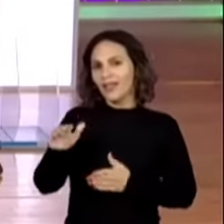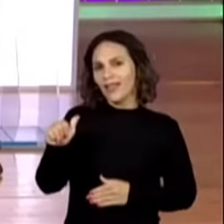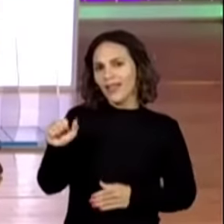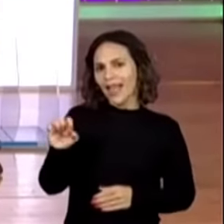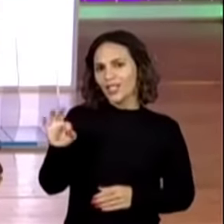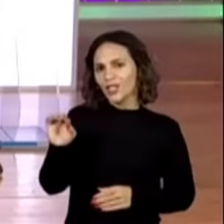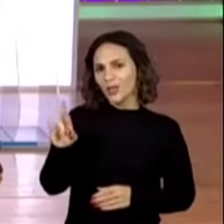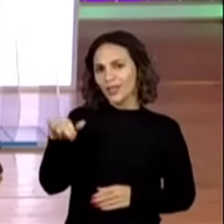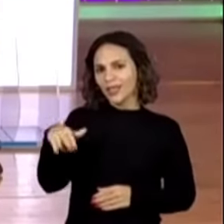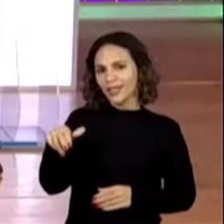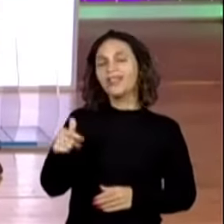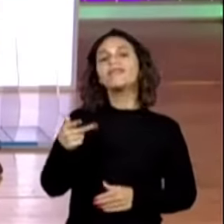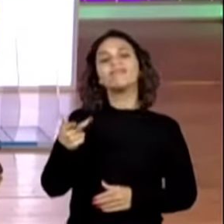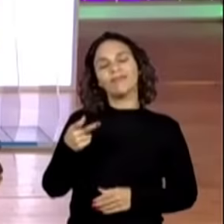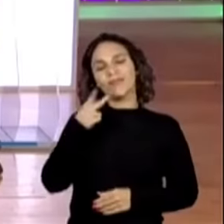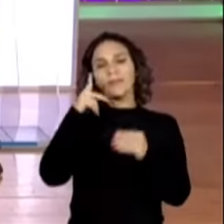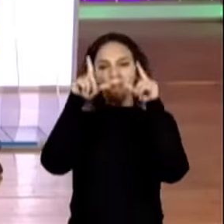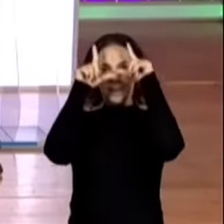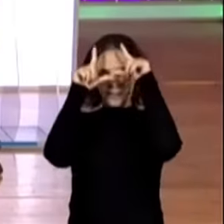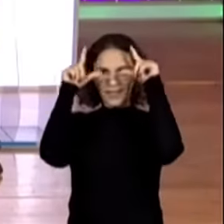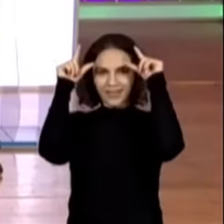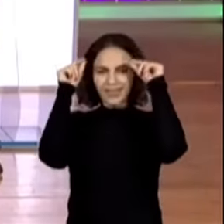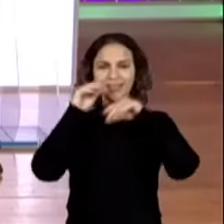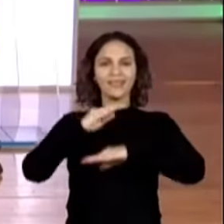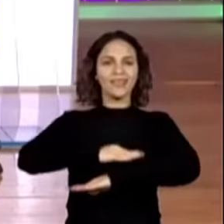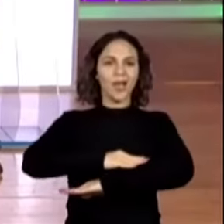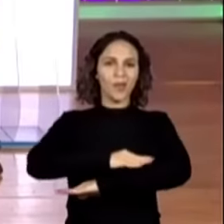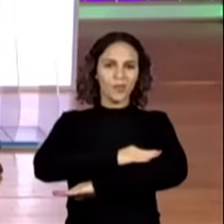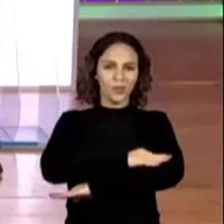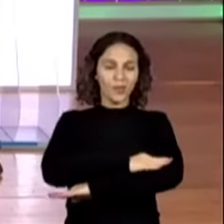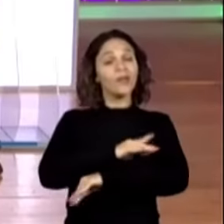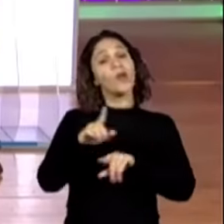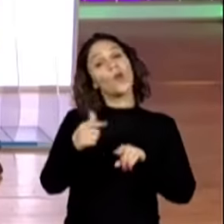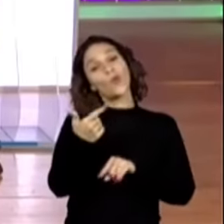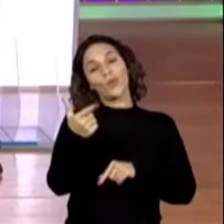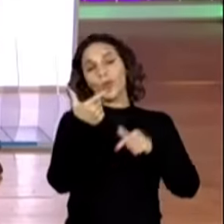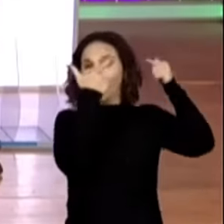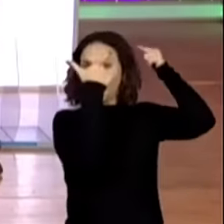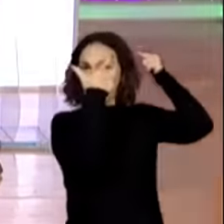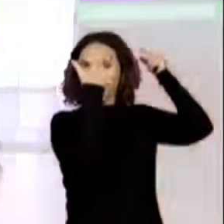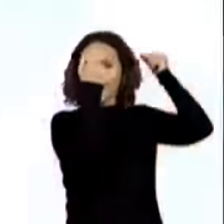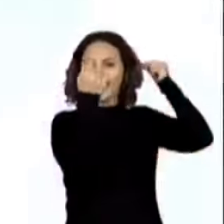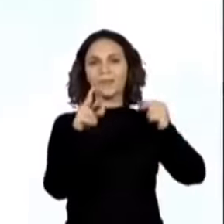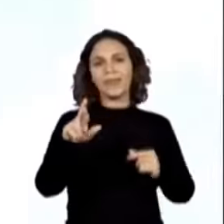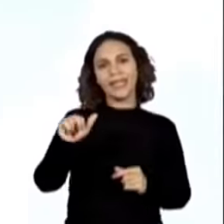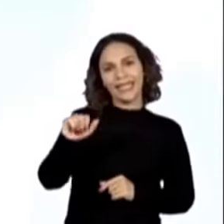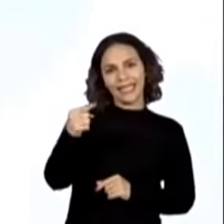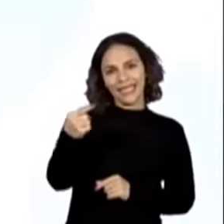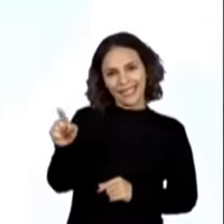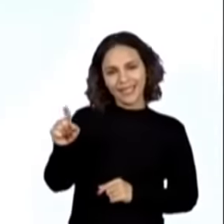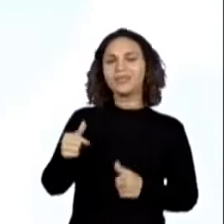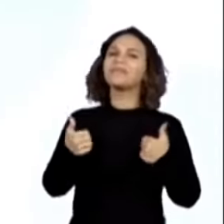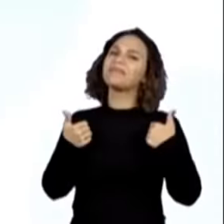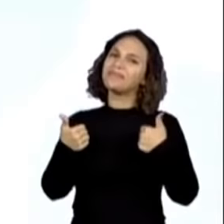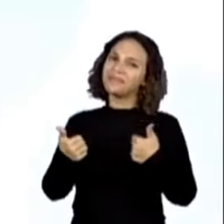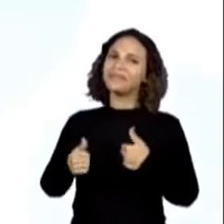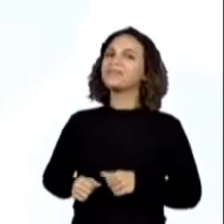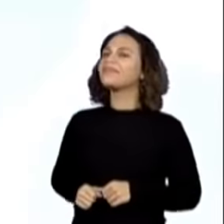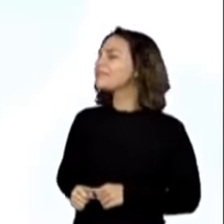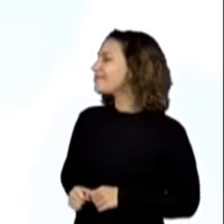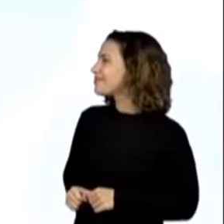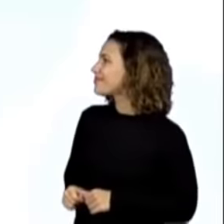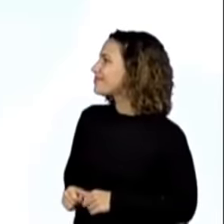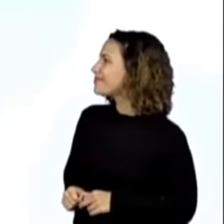mundo falando, que é a Princesa e Sápido e gente colocando o Príncipe Rã. Vamos ver? Exatamente, o